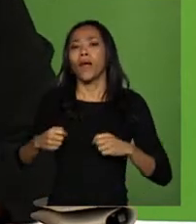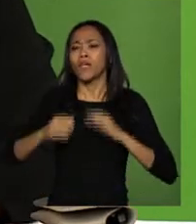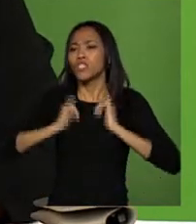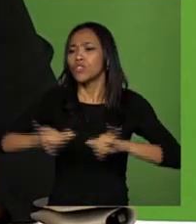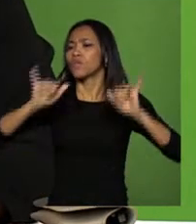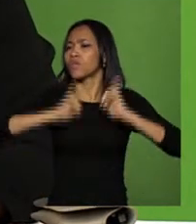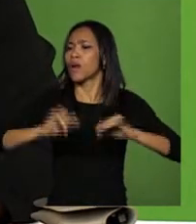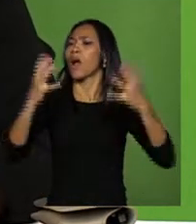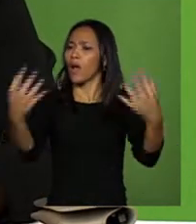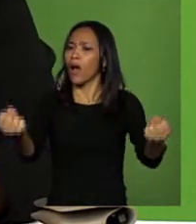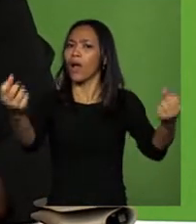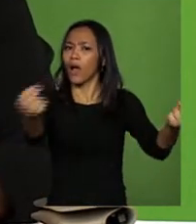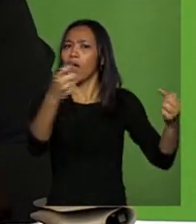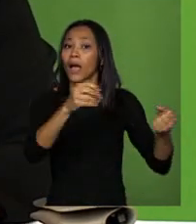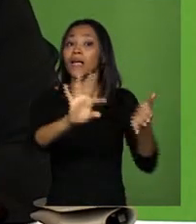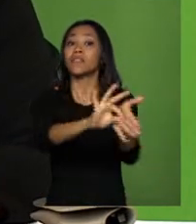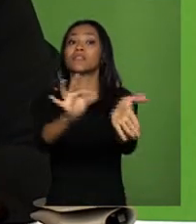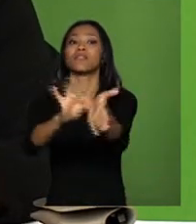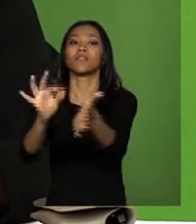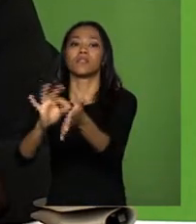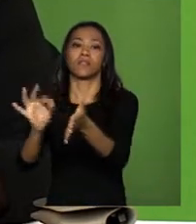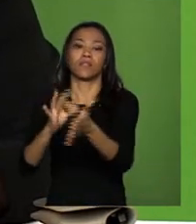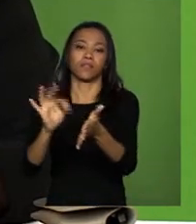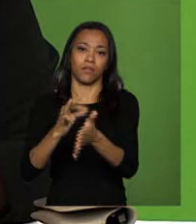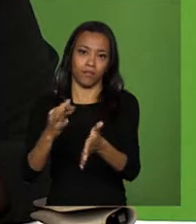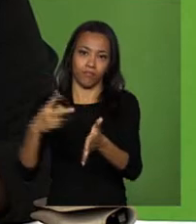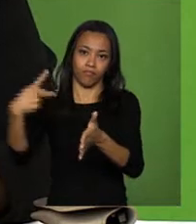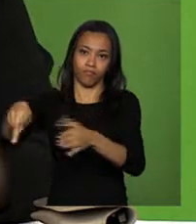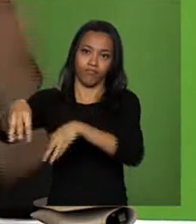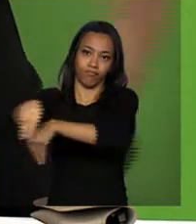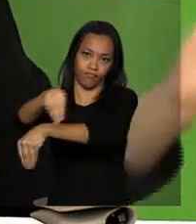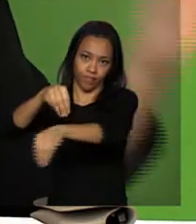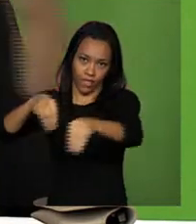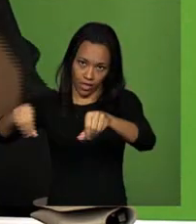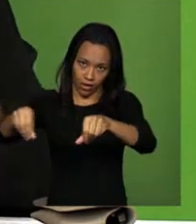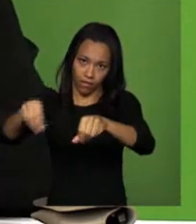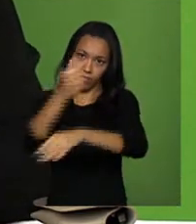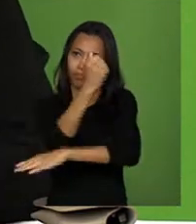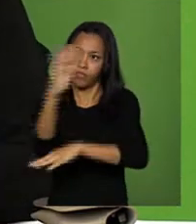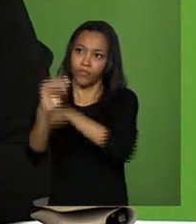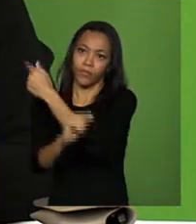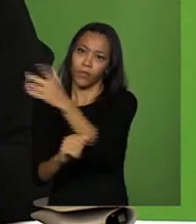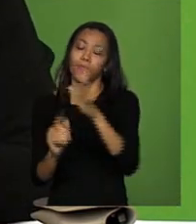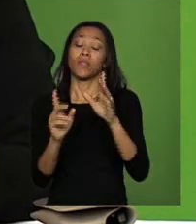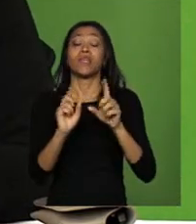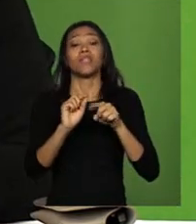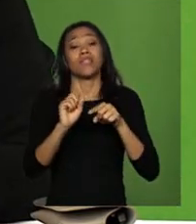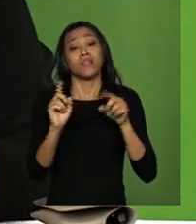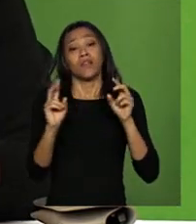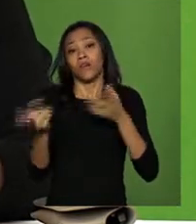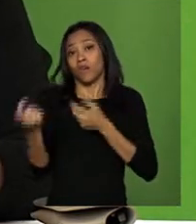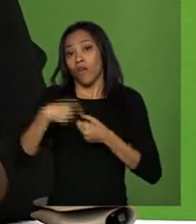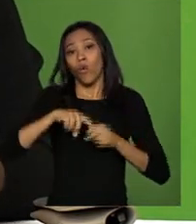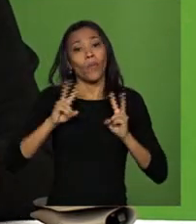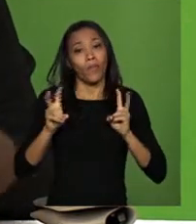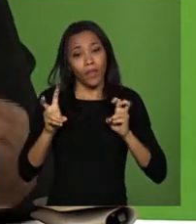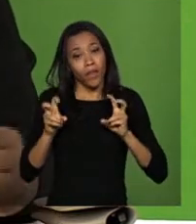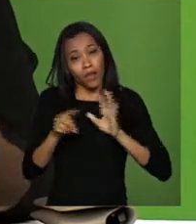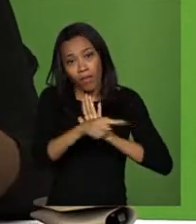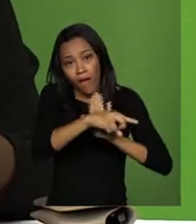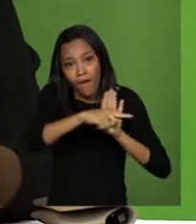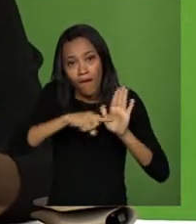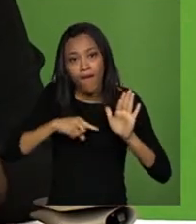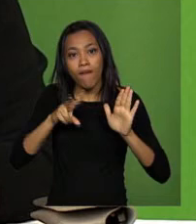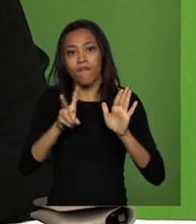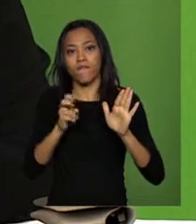todos façam cadastro ambiental rural. Sobre vetos, eu não vou dizer de novo, gente. No final da tarde, isso vai estar disponível. Eu disse apenas que o nosso